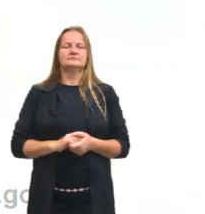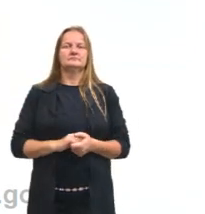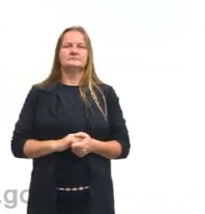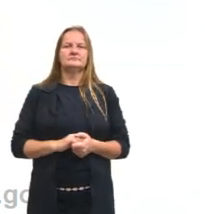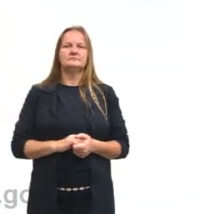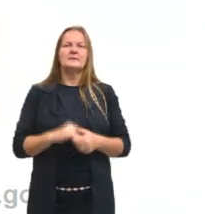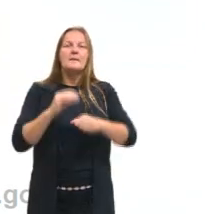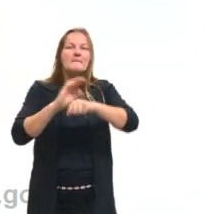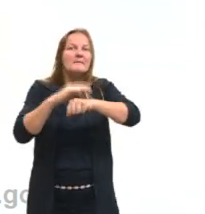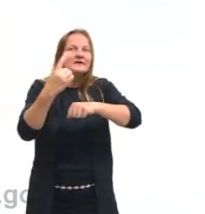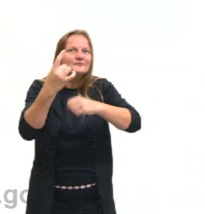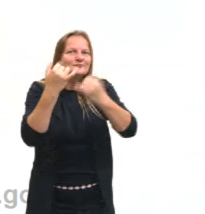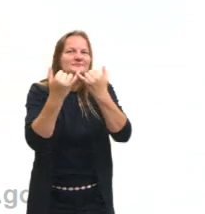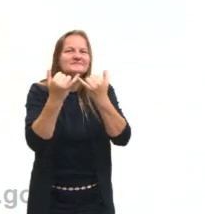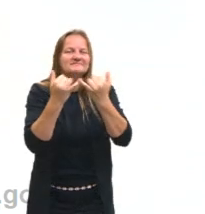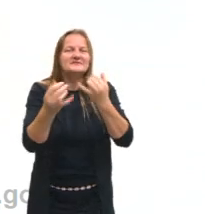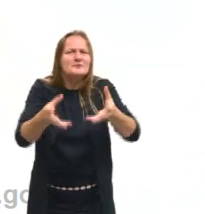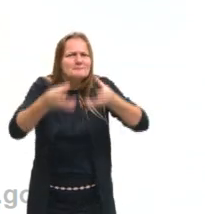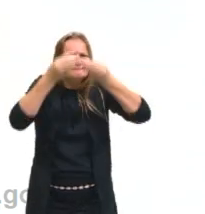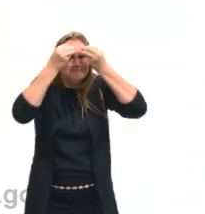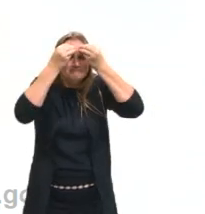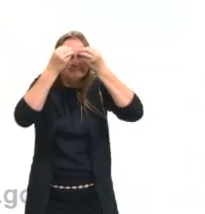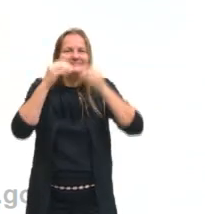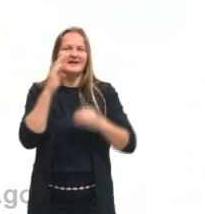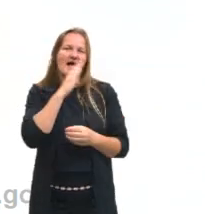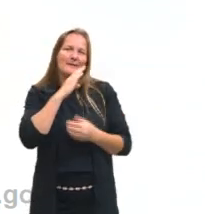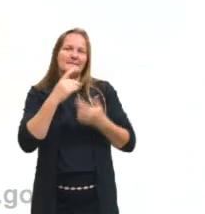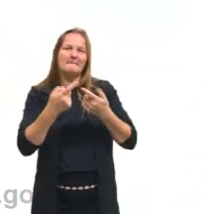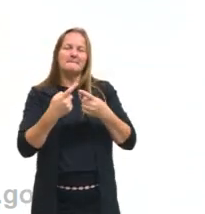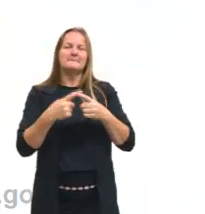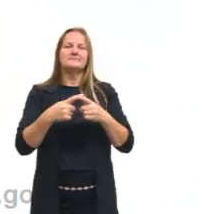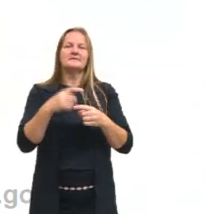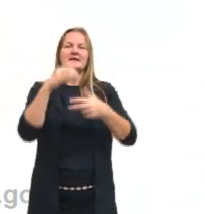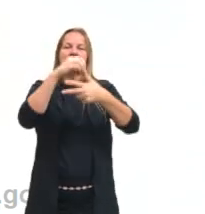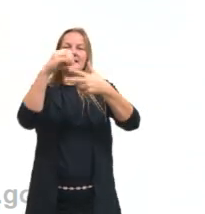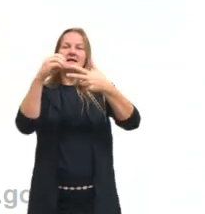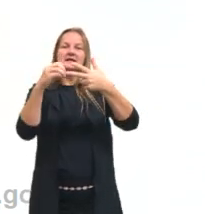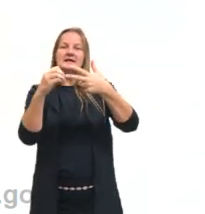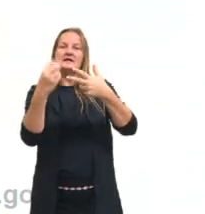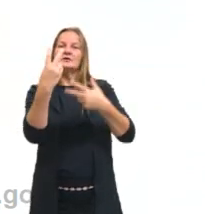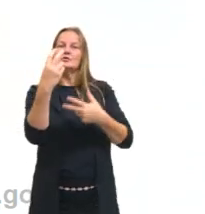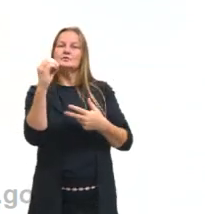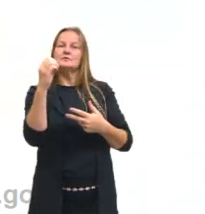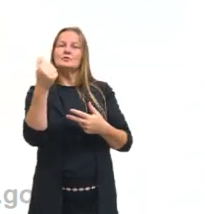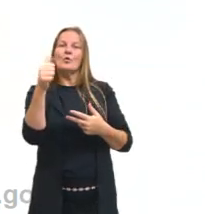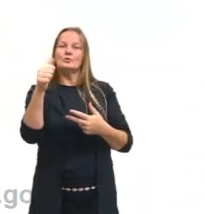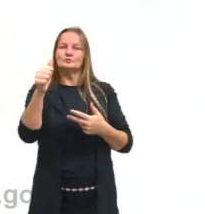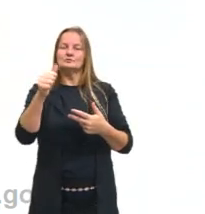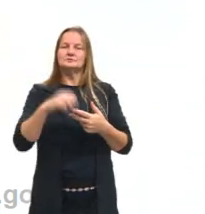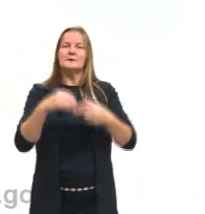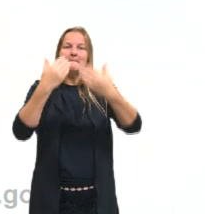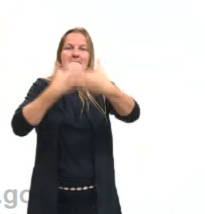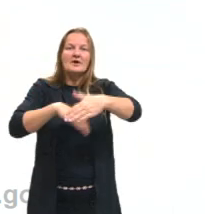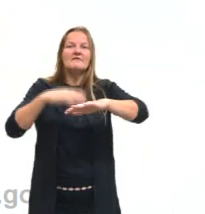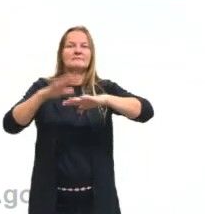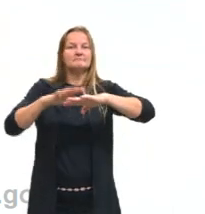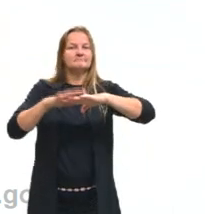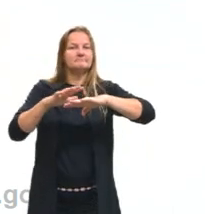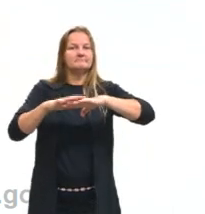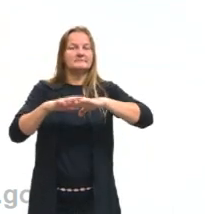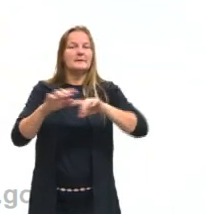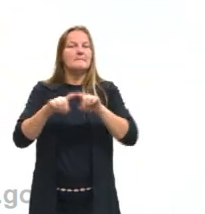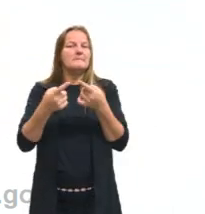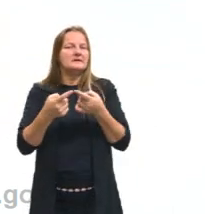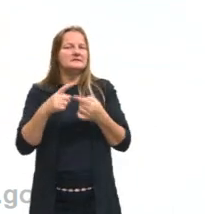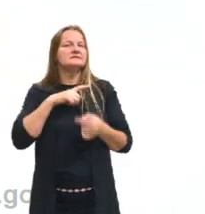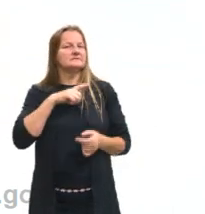Mais um, então, só para a gente fixar rapidinho. No Enem de 2011, olha que interessante, essa aqui é a prova de matemática, mas a